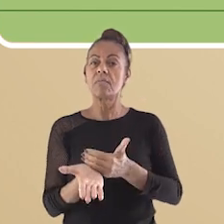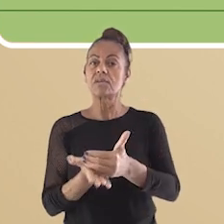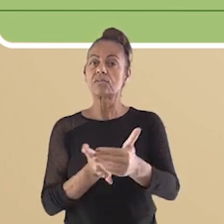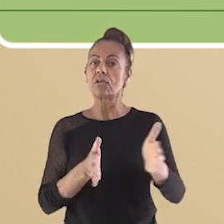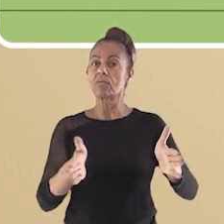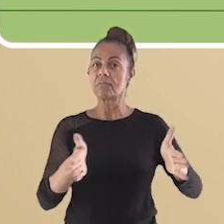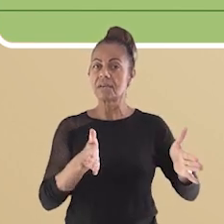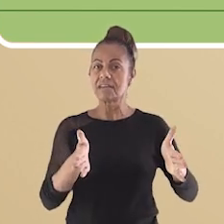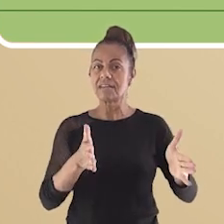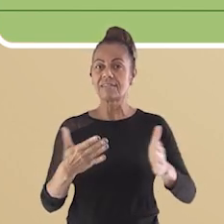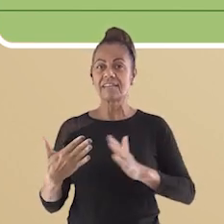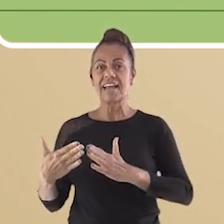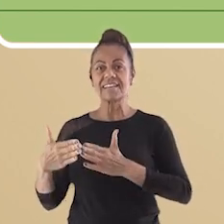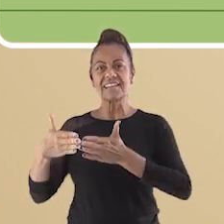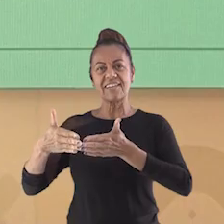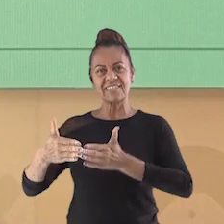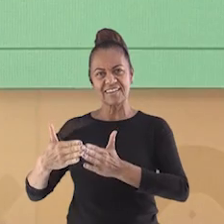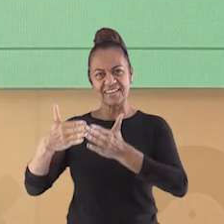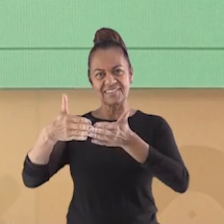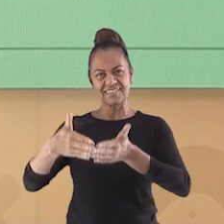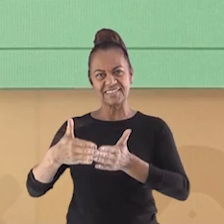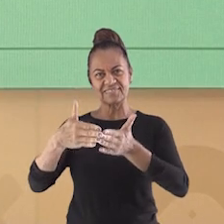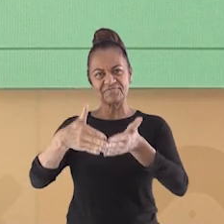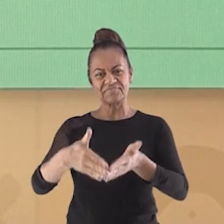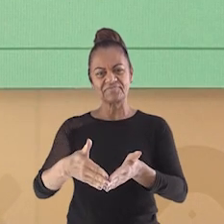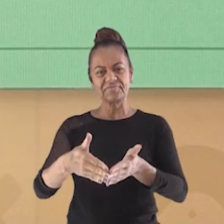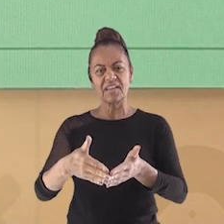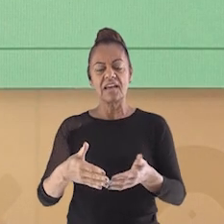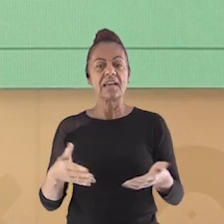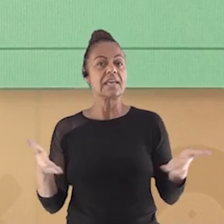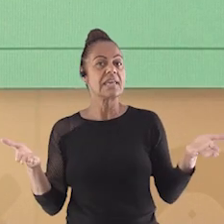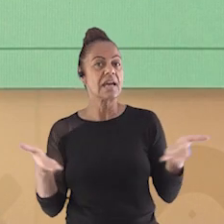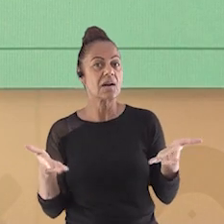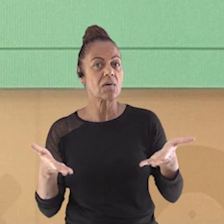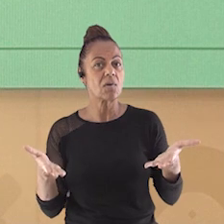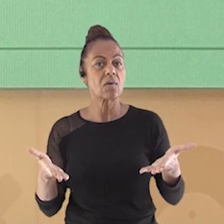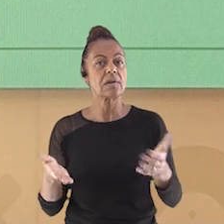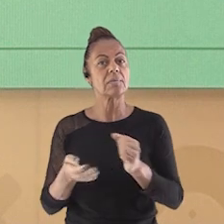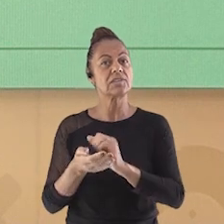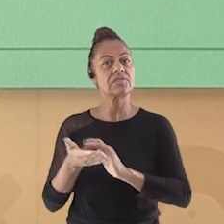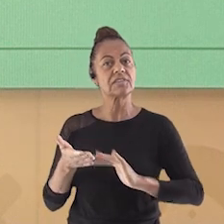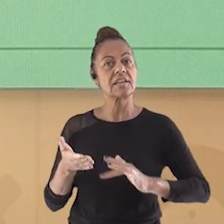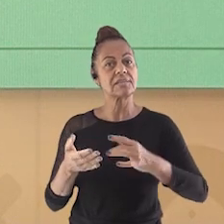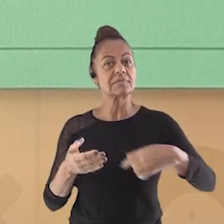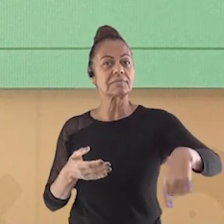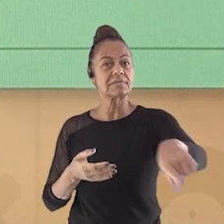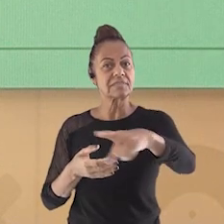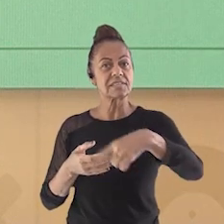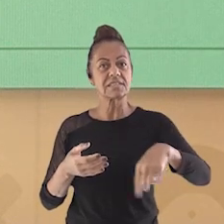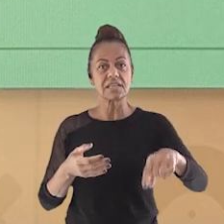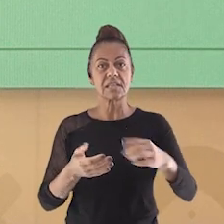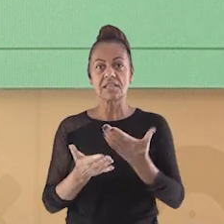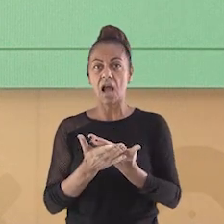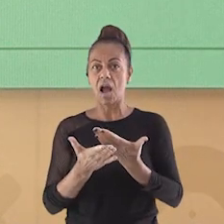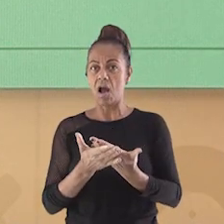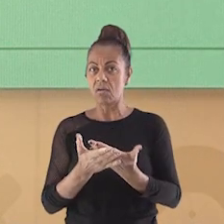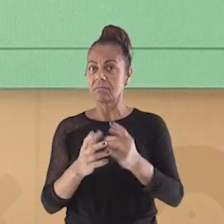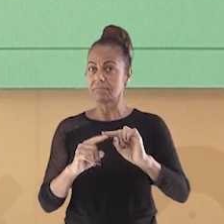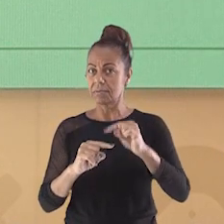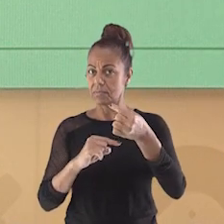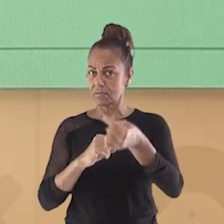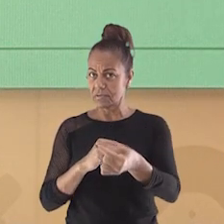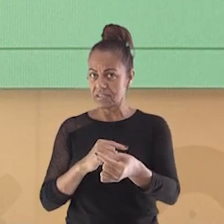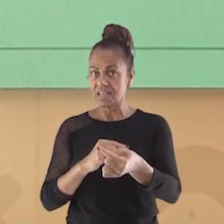no período das grandes navegações. E agora vou deixar para você uma atividade para ser feita